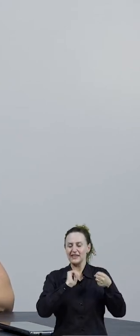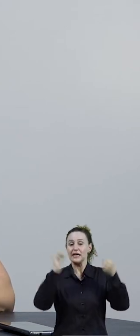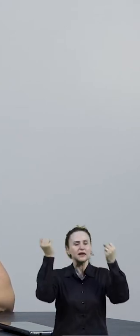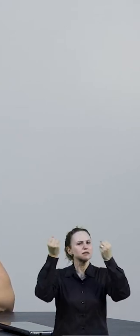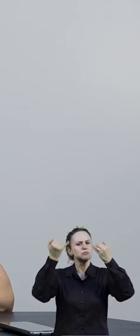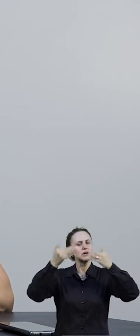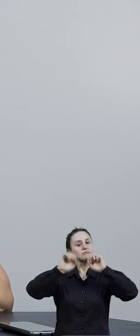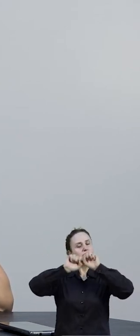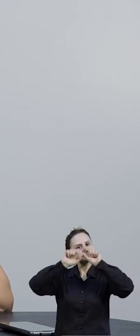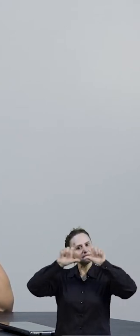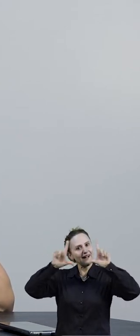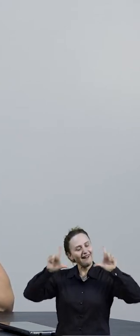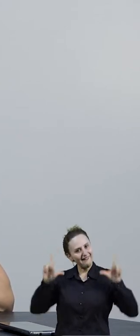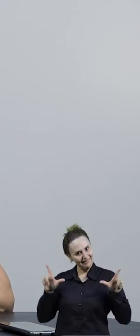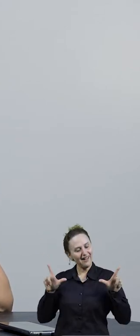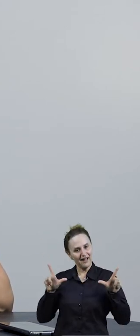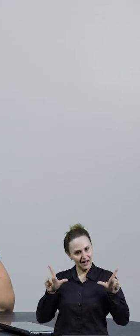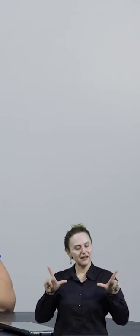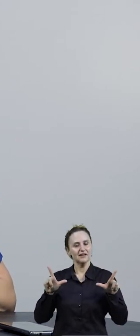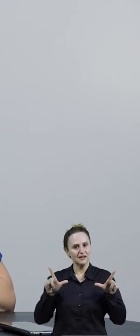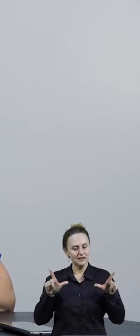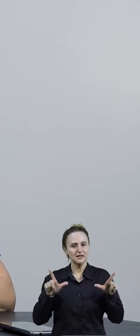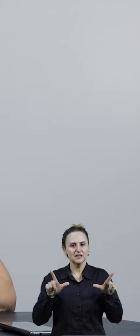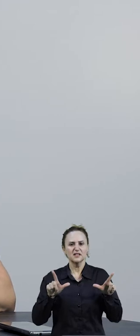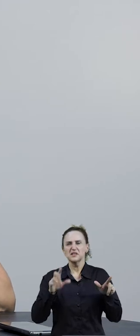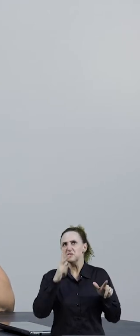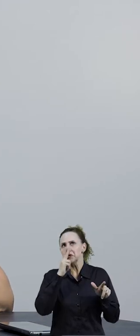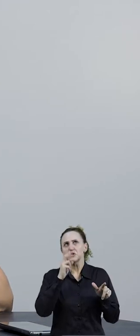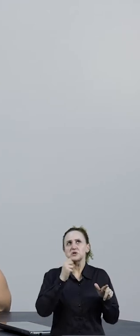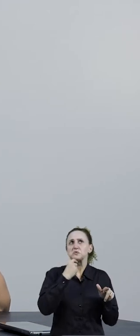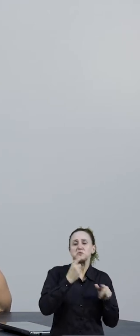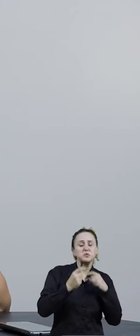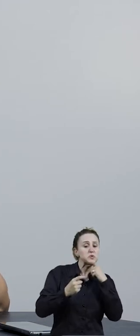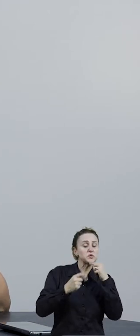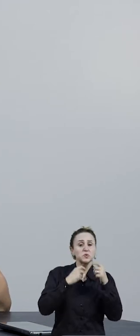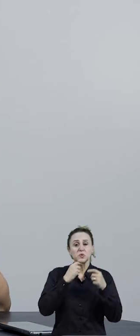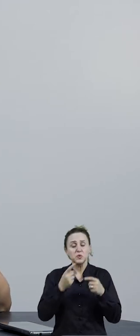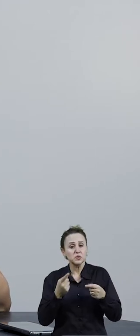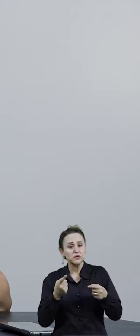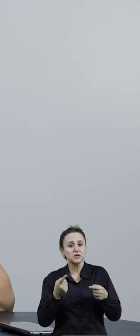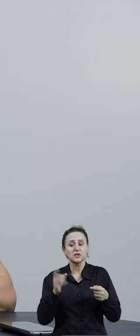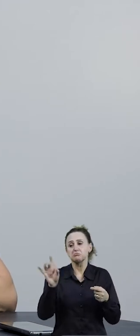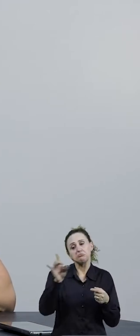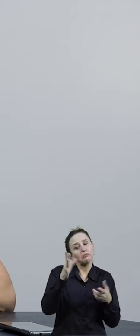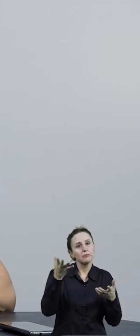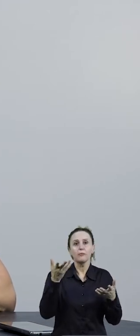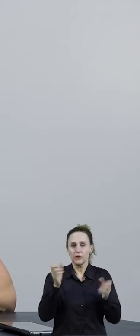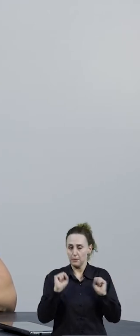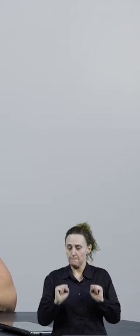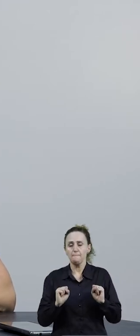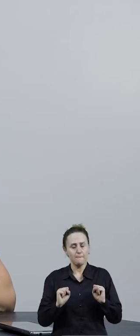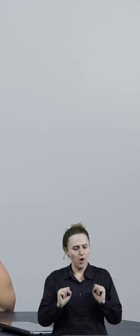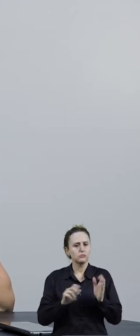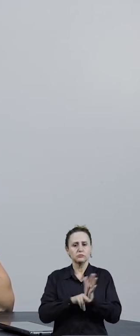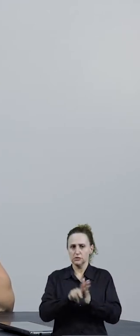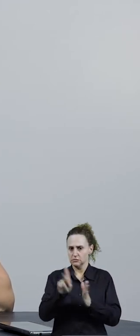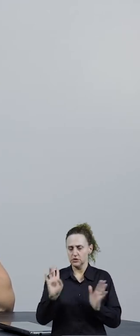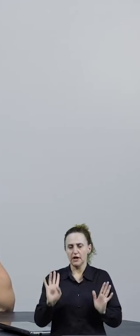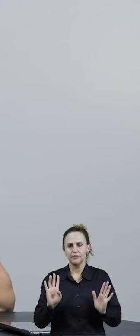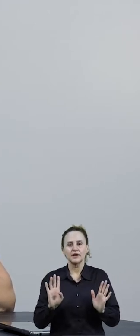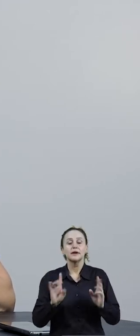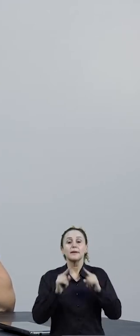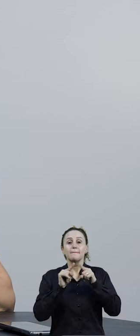descrita, lá na disciplina, eu imagino que pode ter só uma dúvida pontual, que aí a gente vai tirando ao longo da disciplina, mas